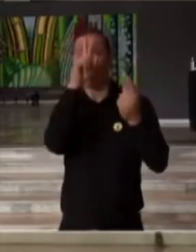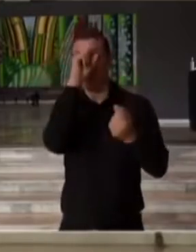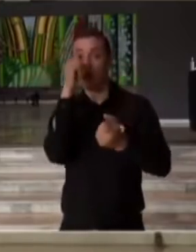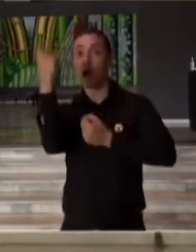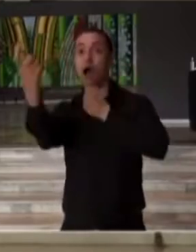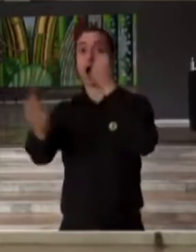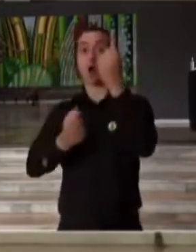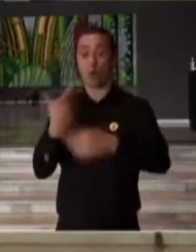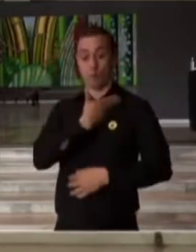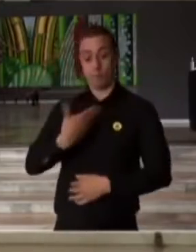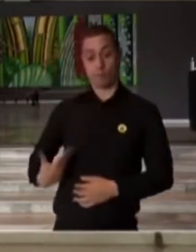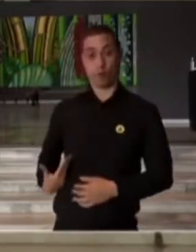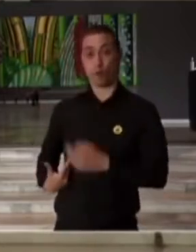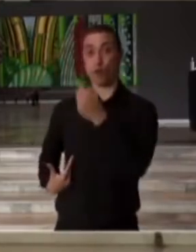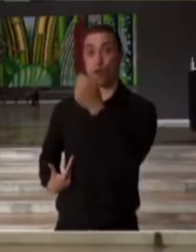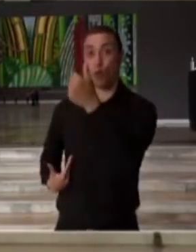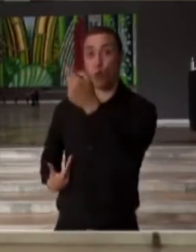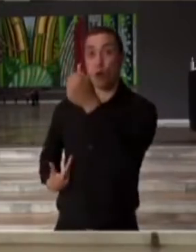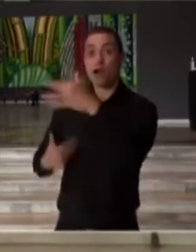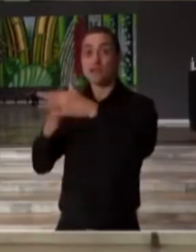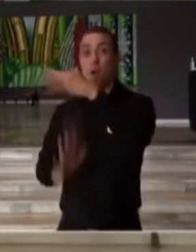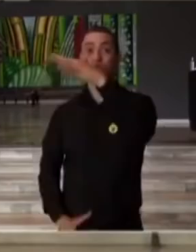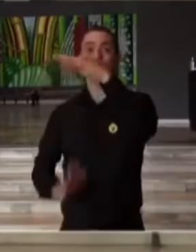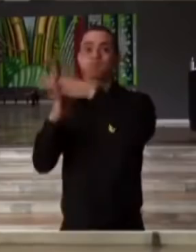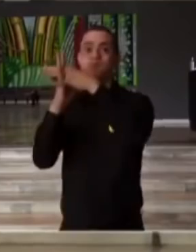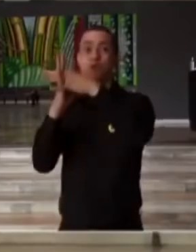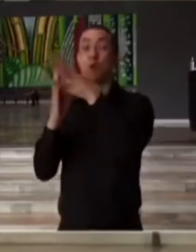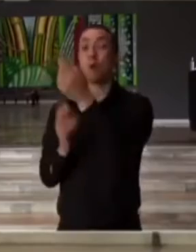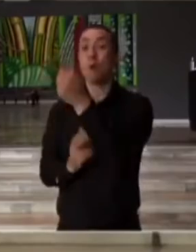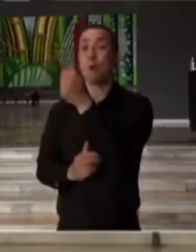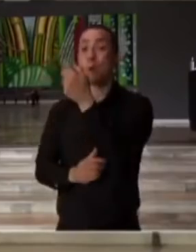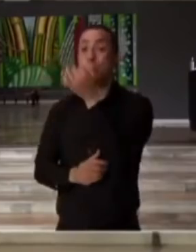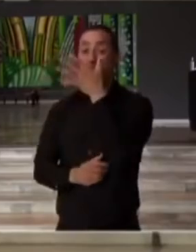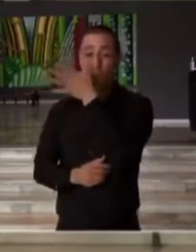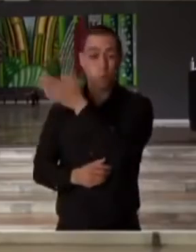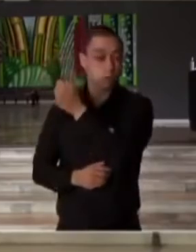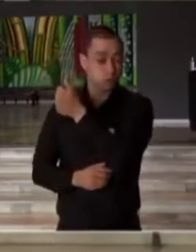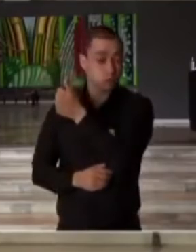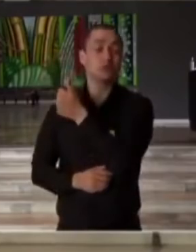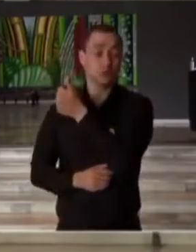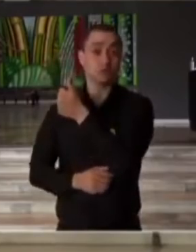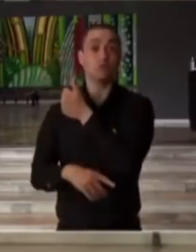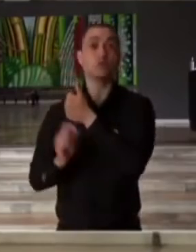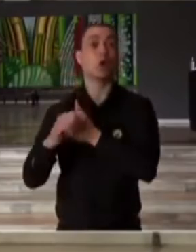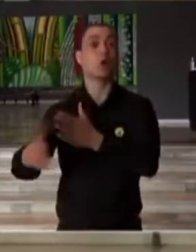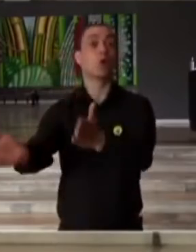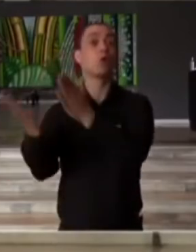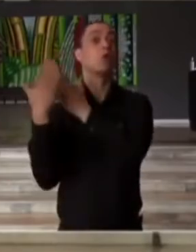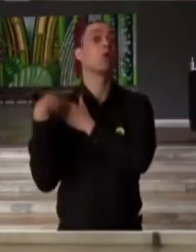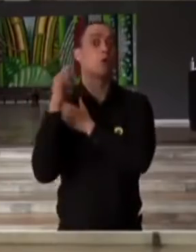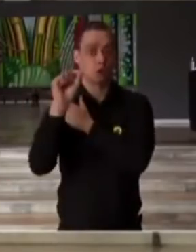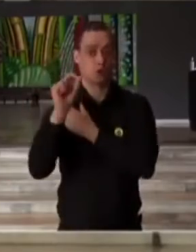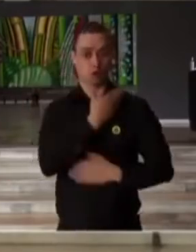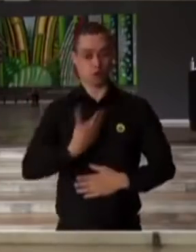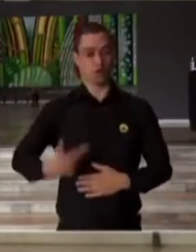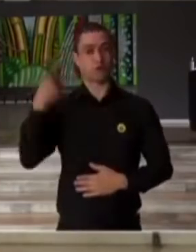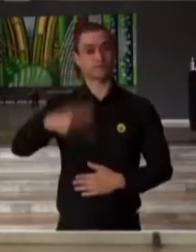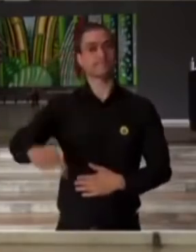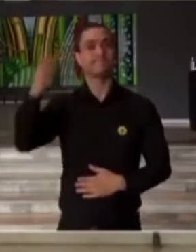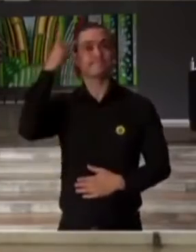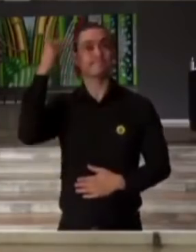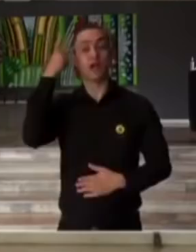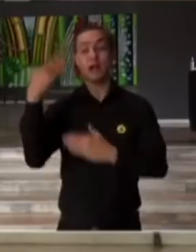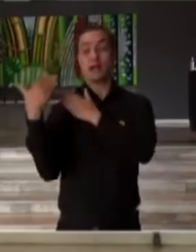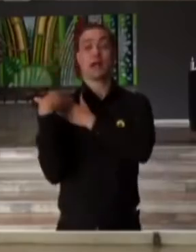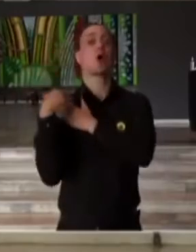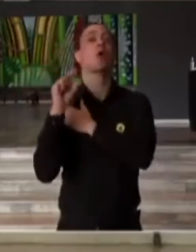públicos à beira do seu limite. A atitude responsável do Governo do Estado de São Paulo